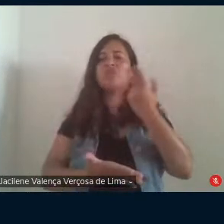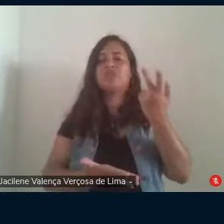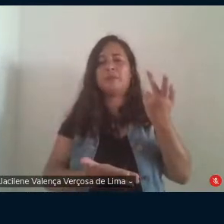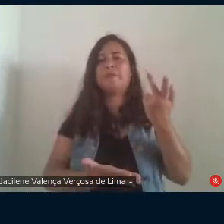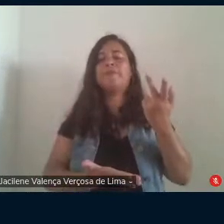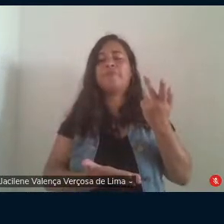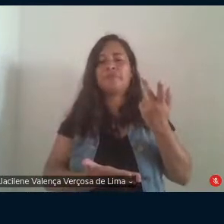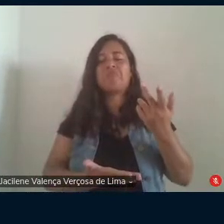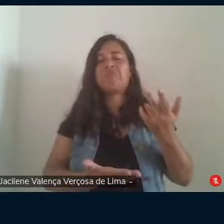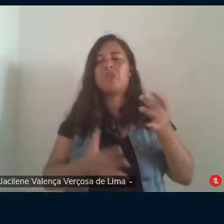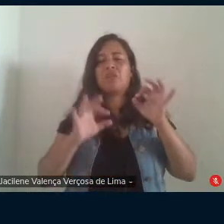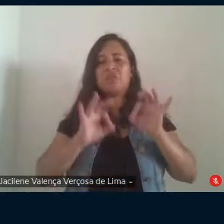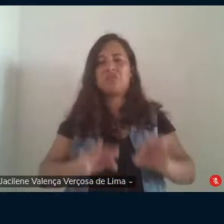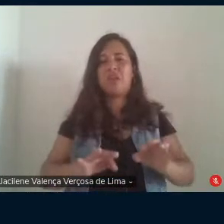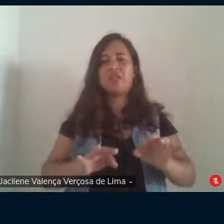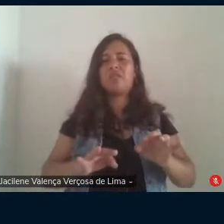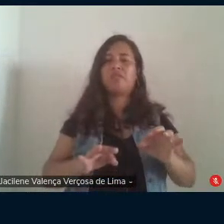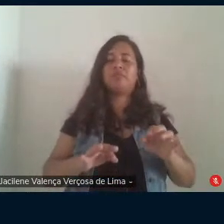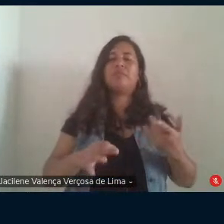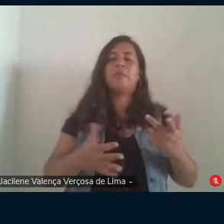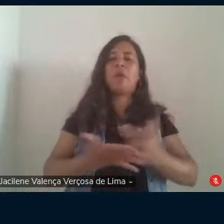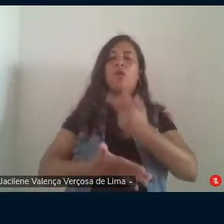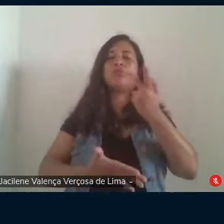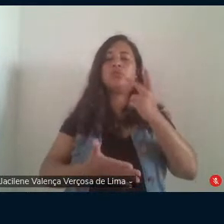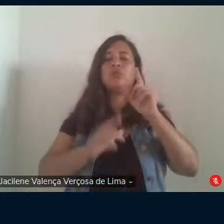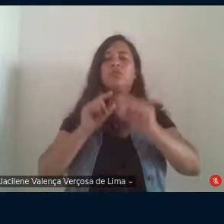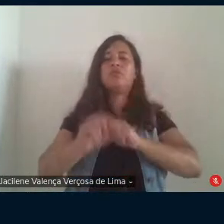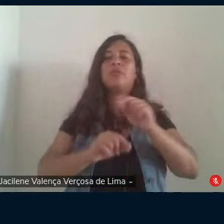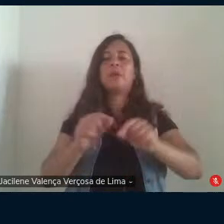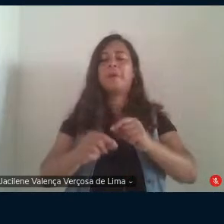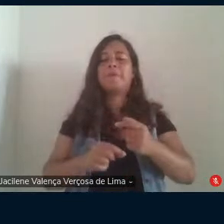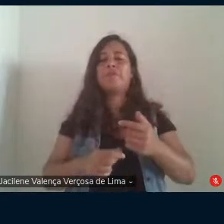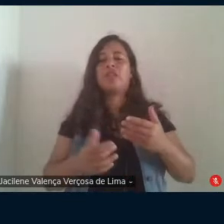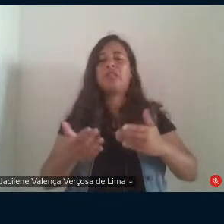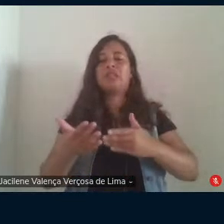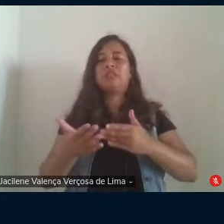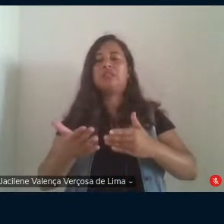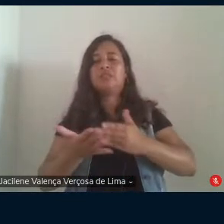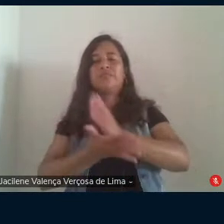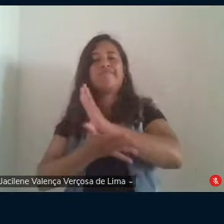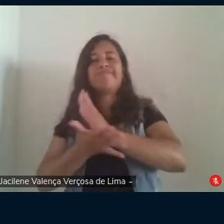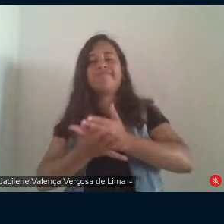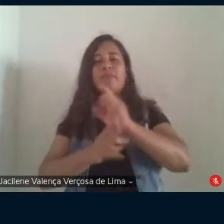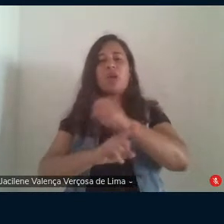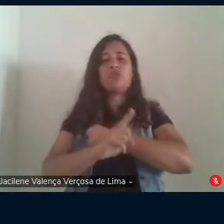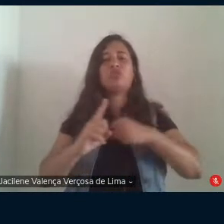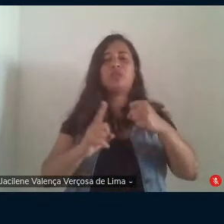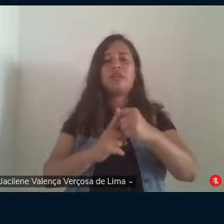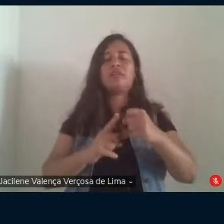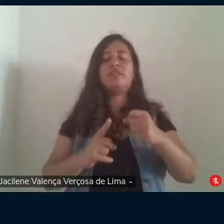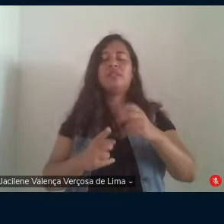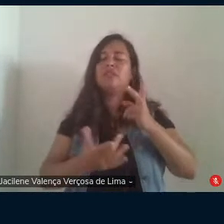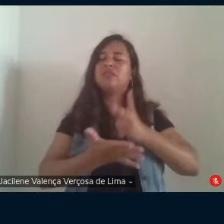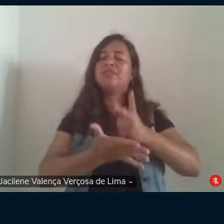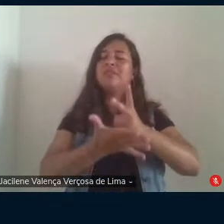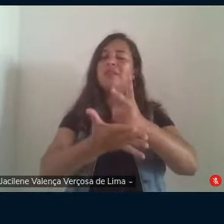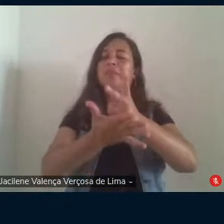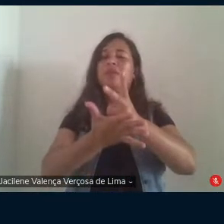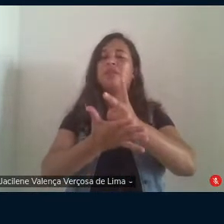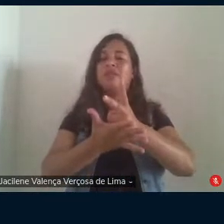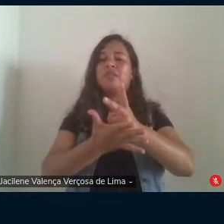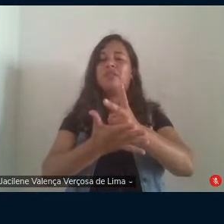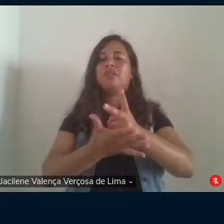exatas o suficiente para causar sequer incômodo a uma sociedade que cada vez mais apática